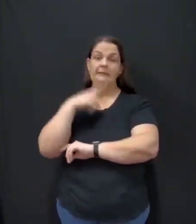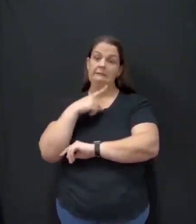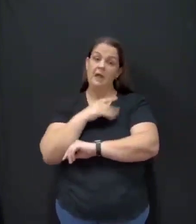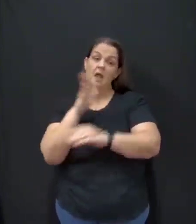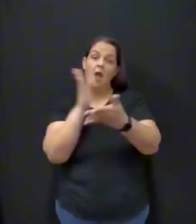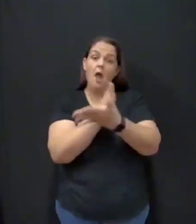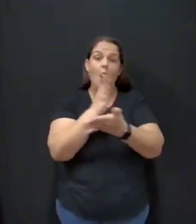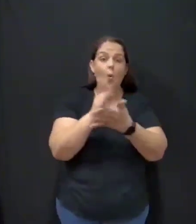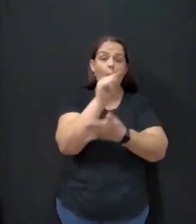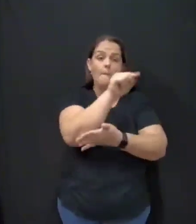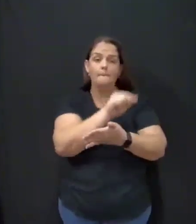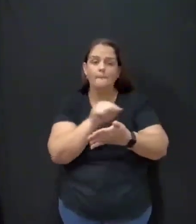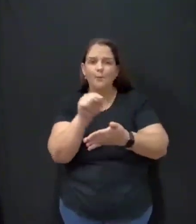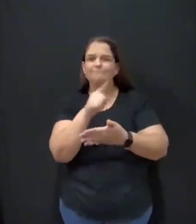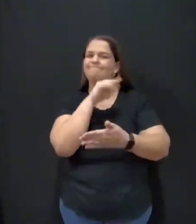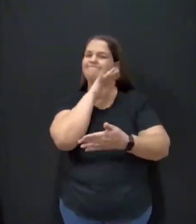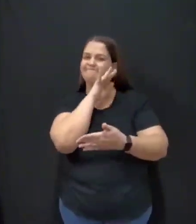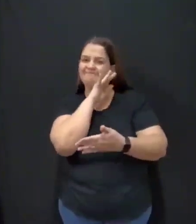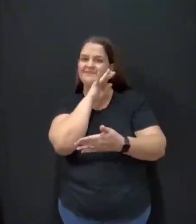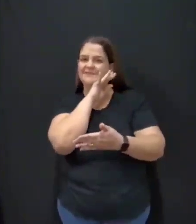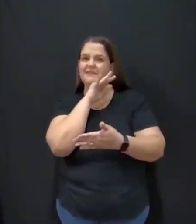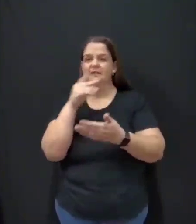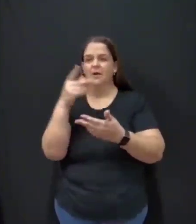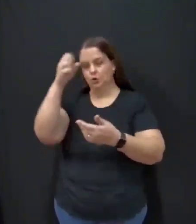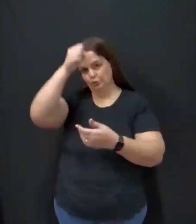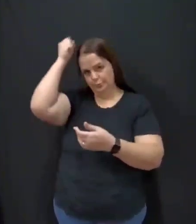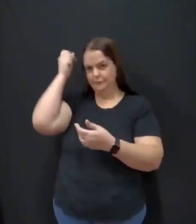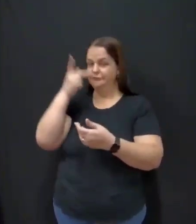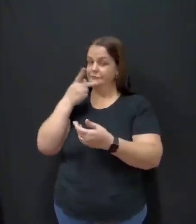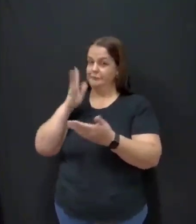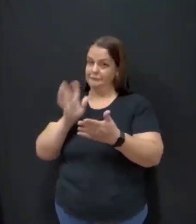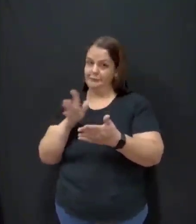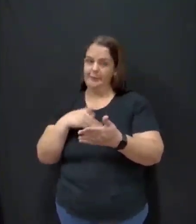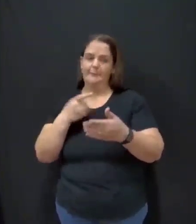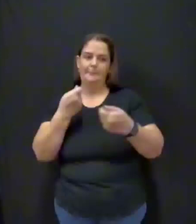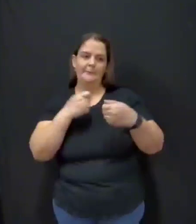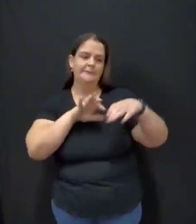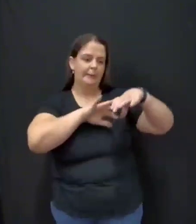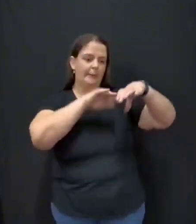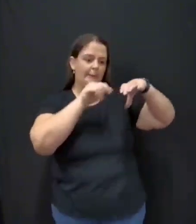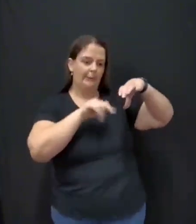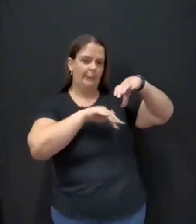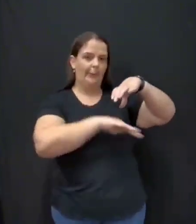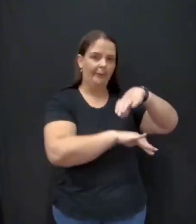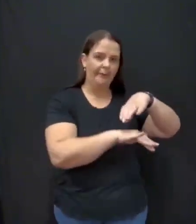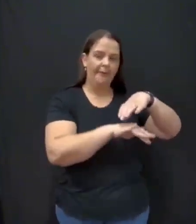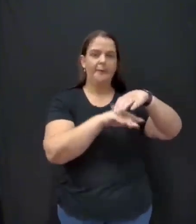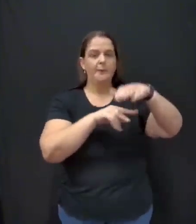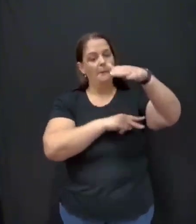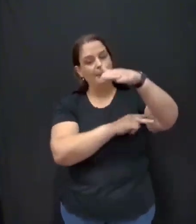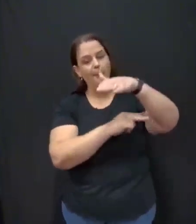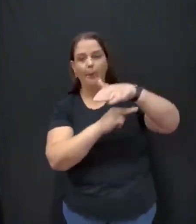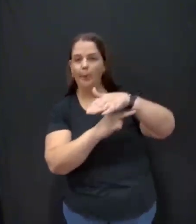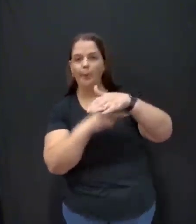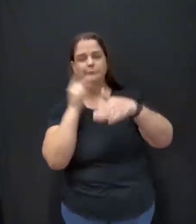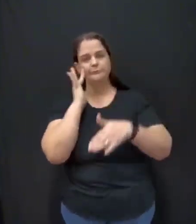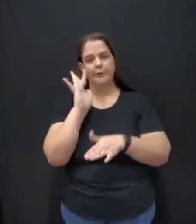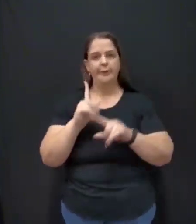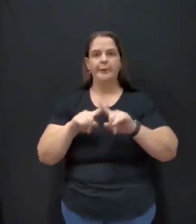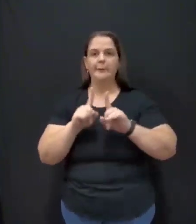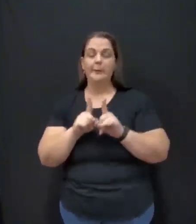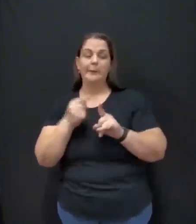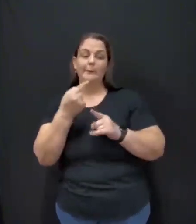nobre vereador Chumbinho, que ali precisa de um bueiro, uma ponte, algo, porque ali são 700